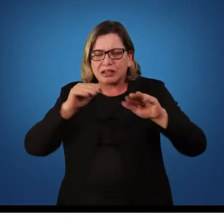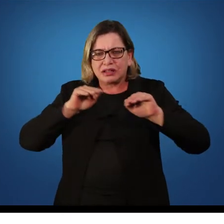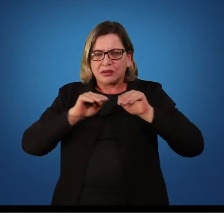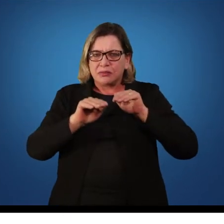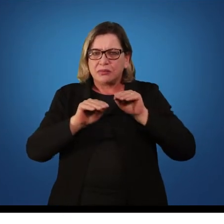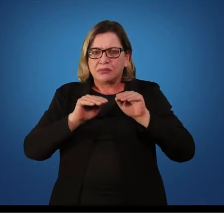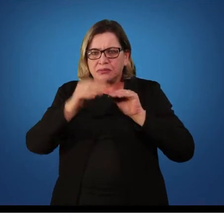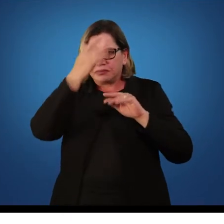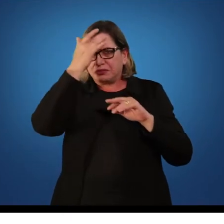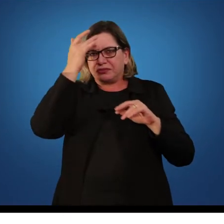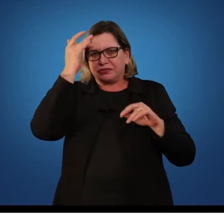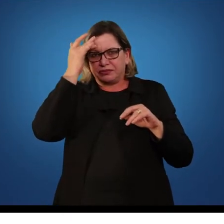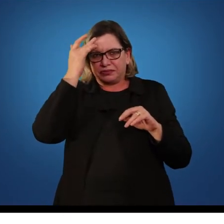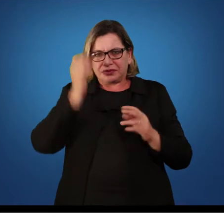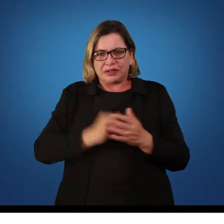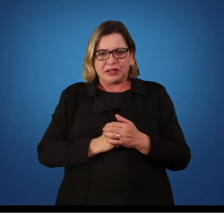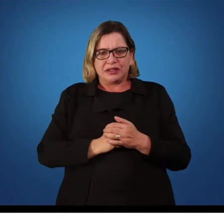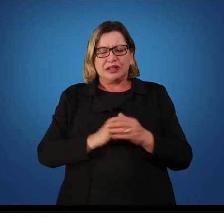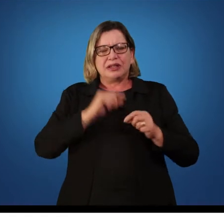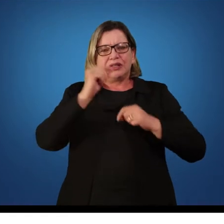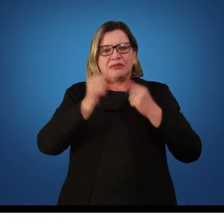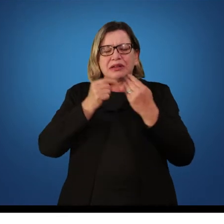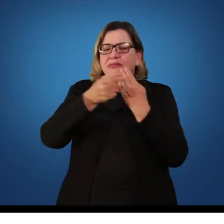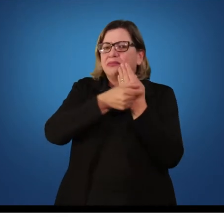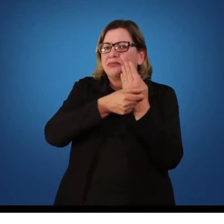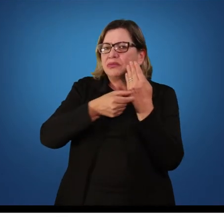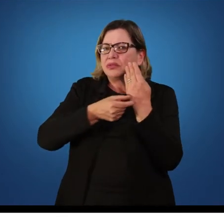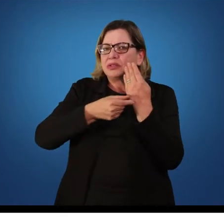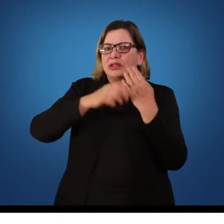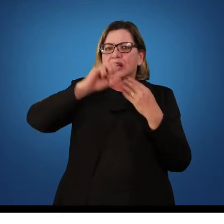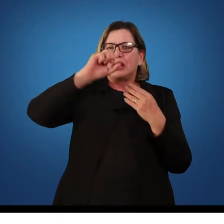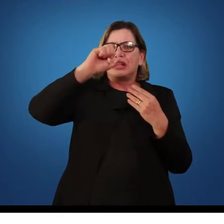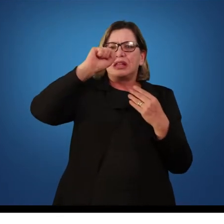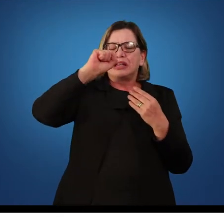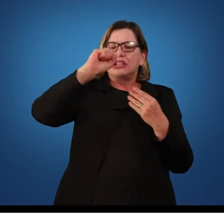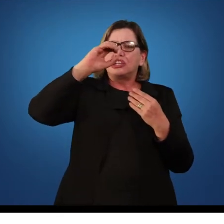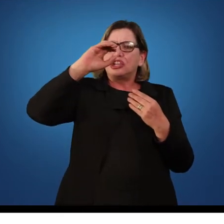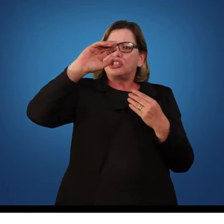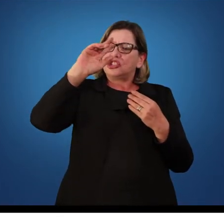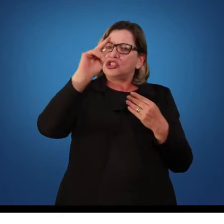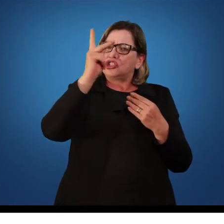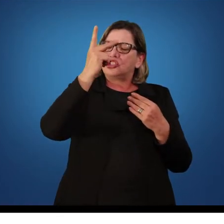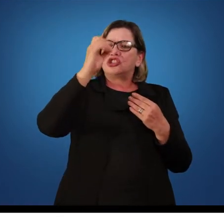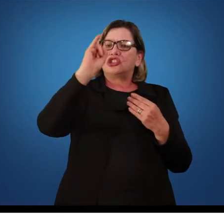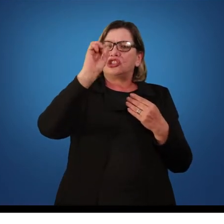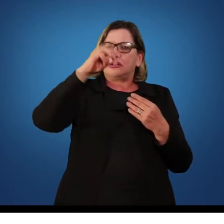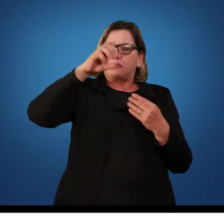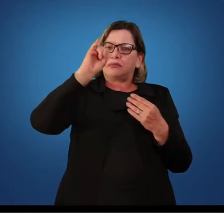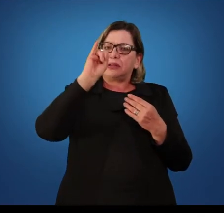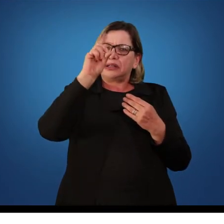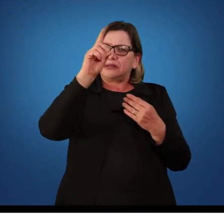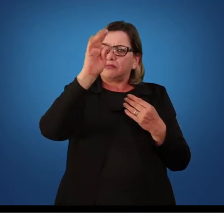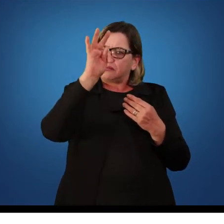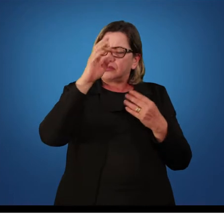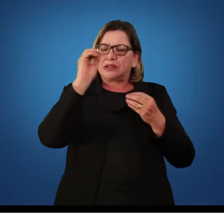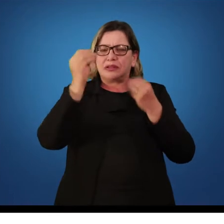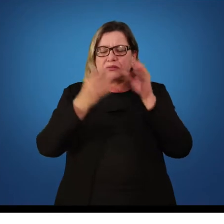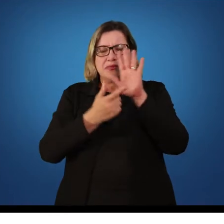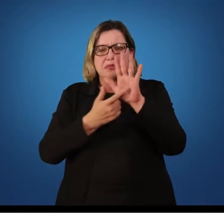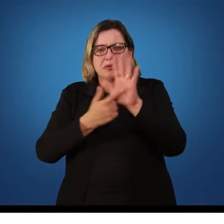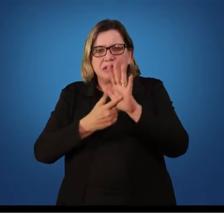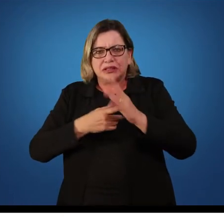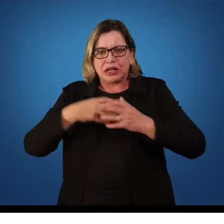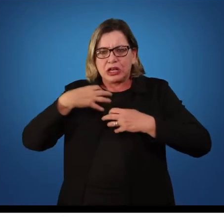Schmidt-Reisberg explica a influência da ansiedade e do